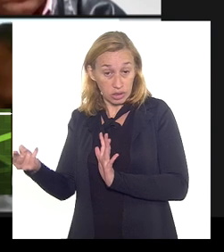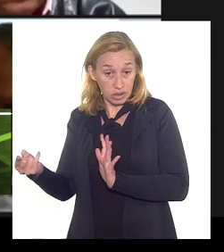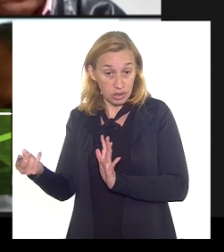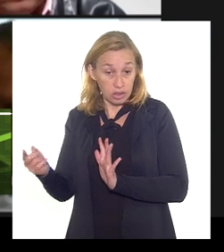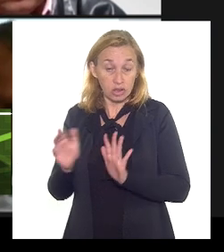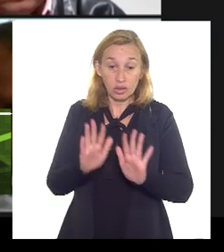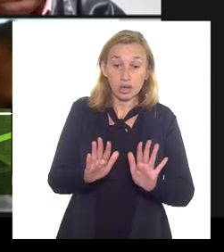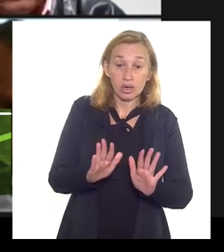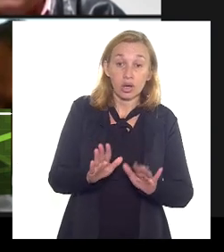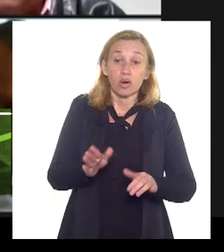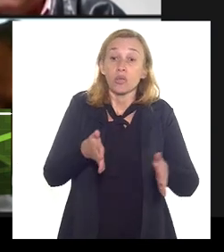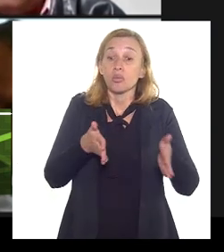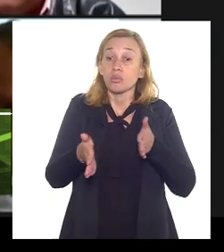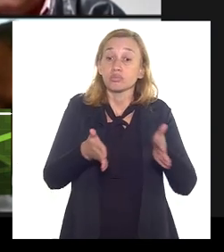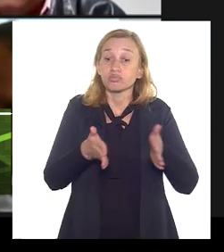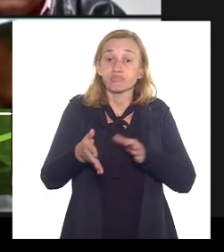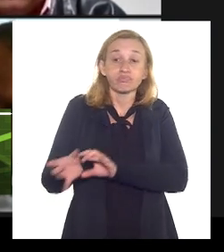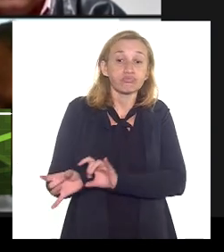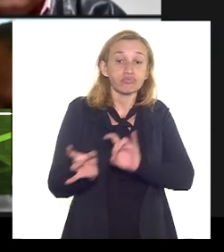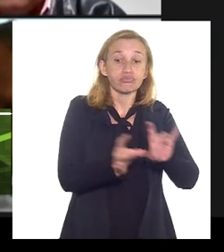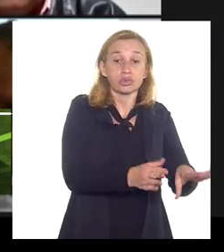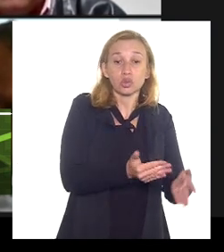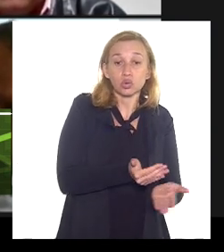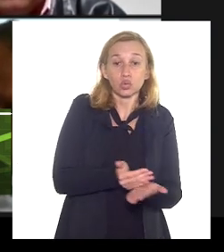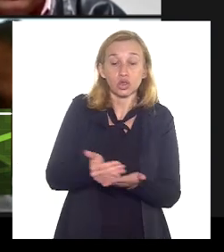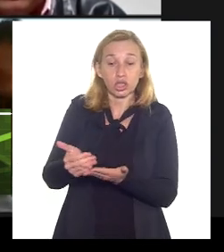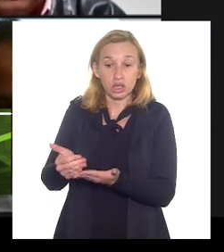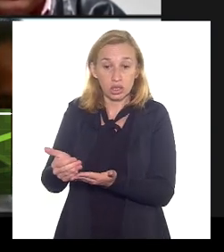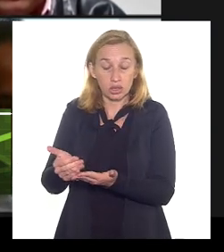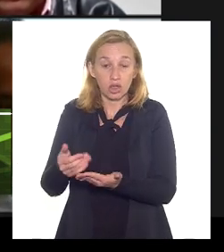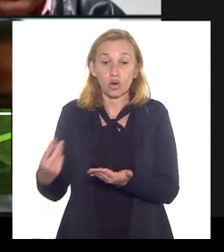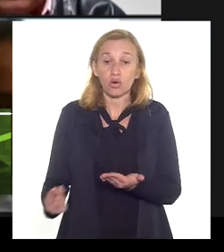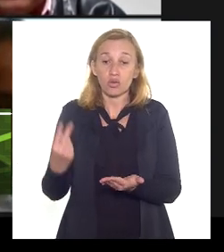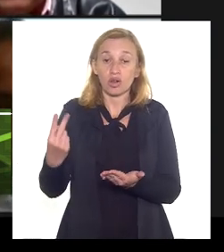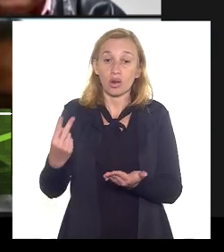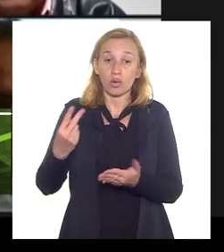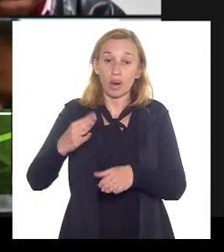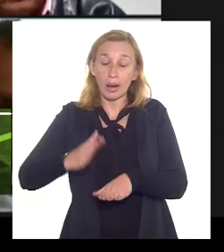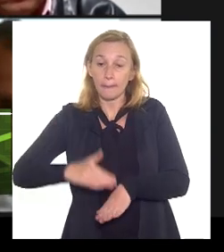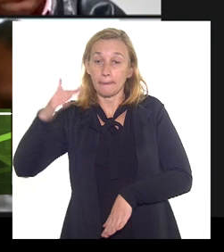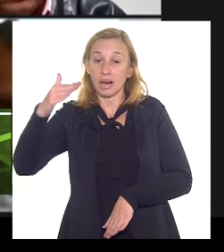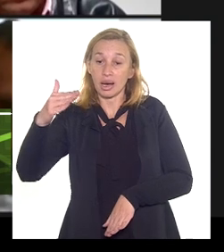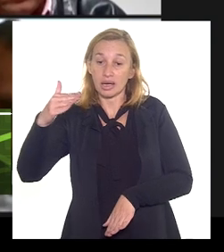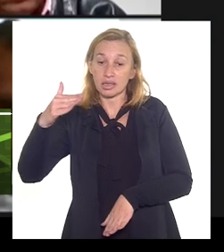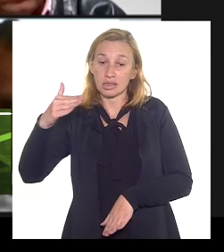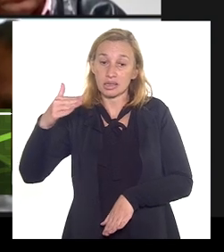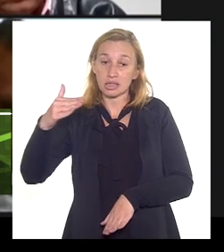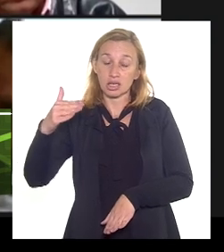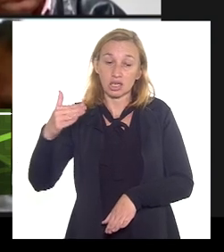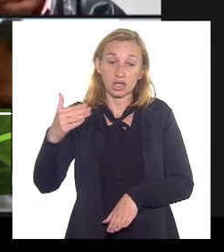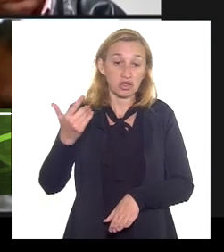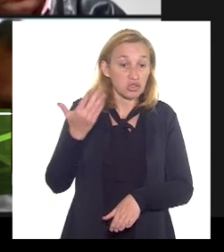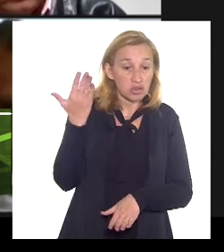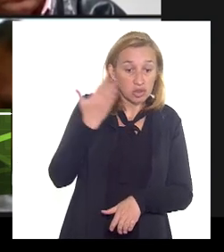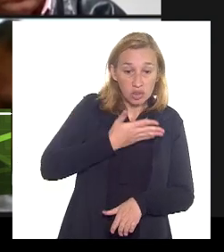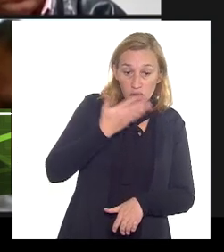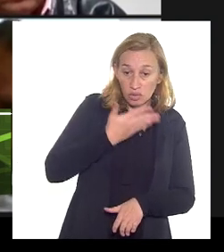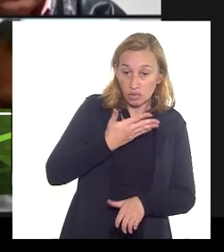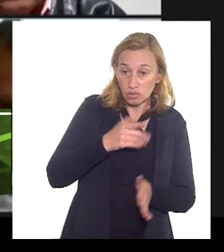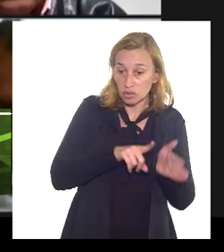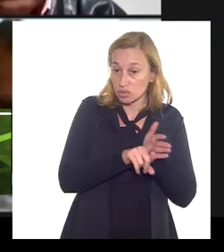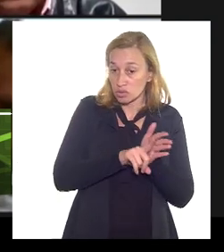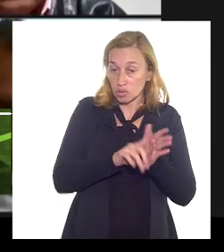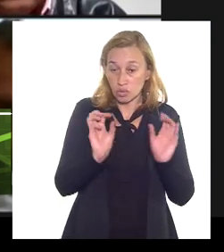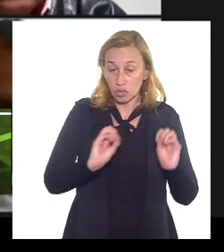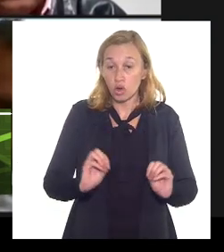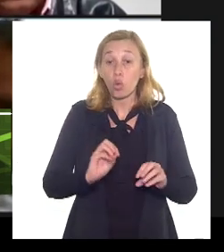provisão de abandono desde o início considerando um valor maior que não se verificou como é que se estorna isso